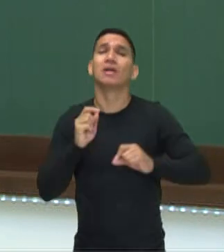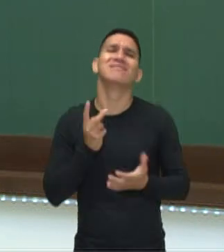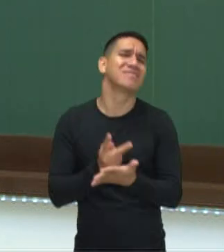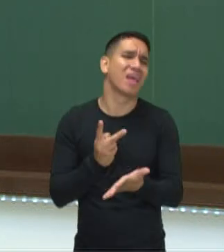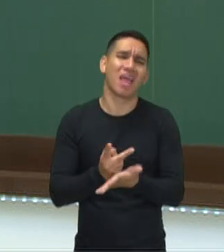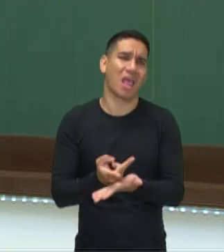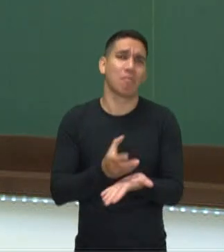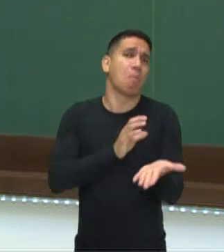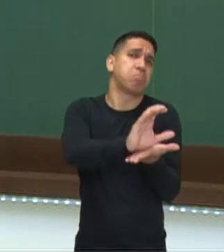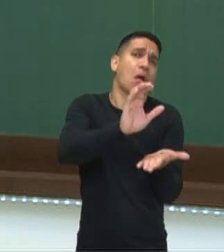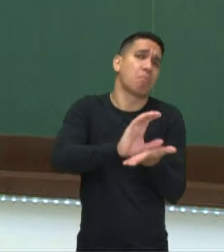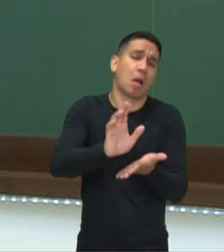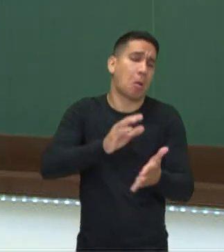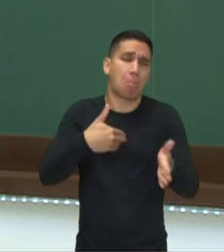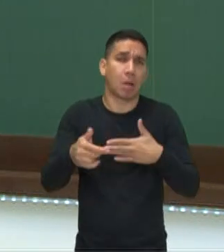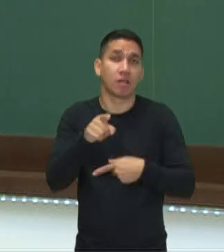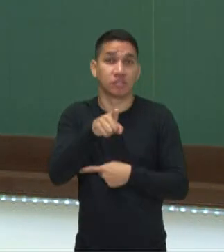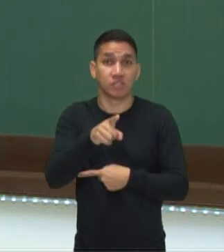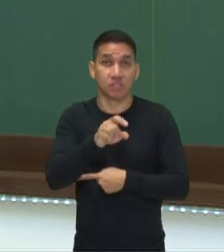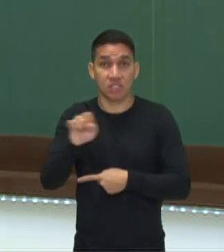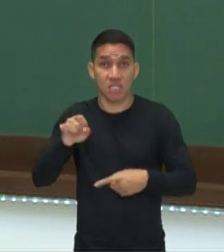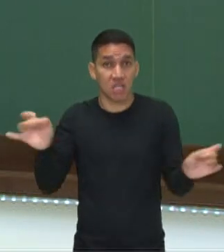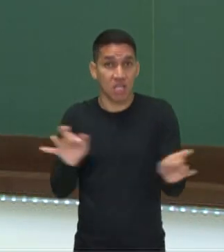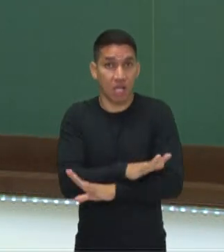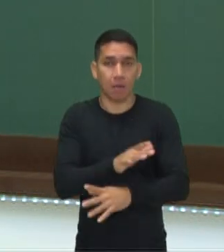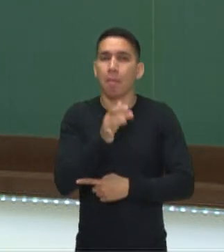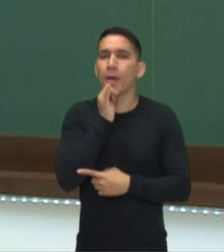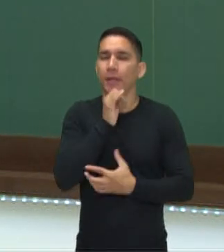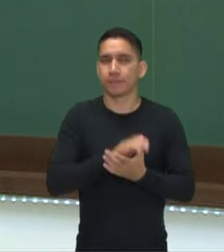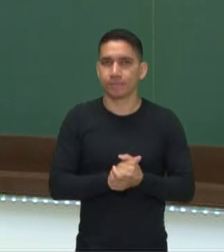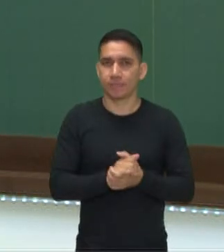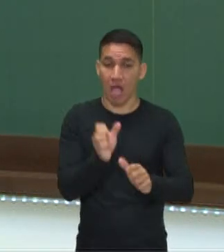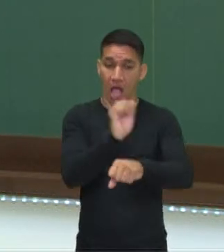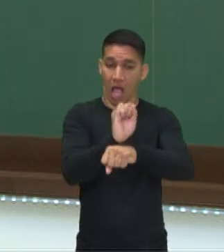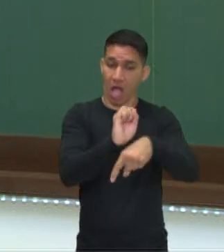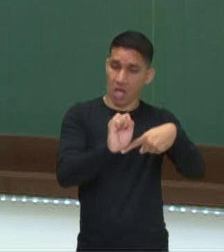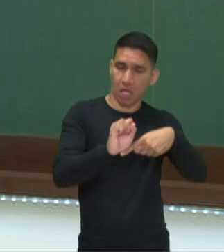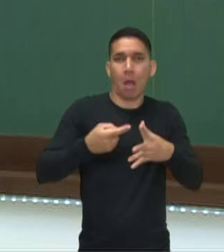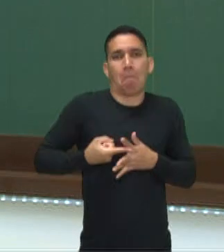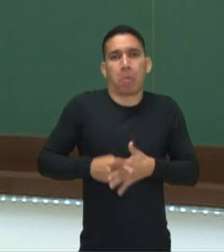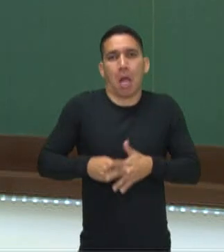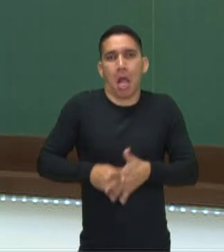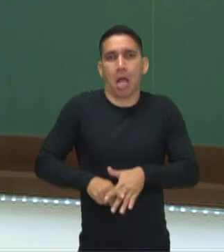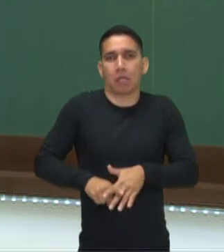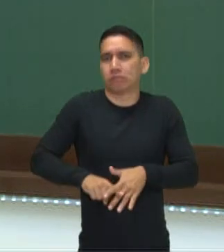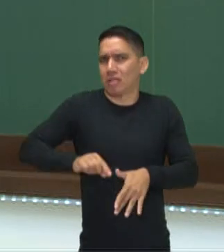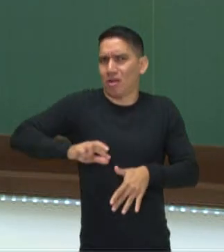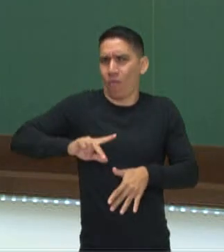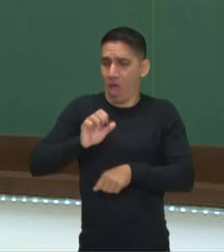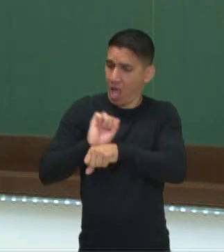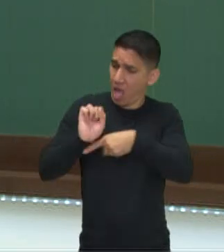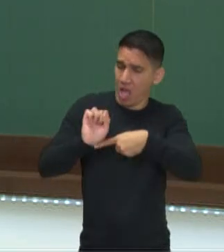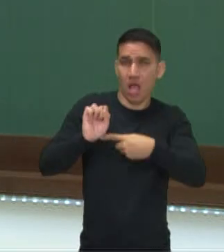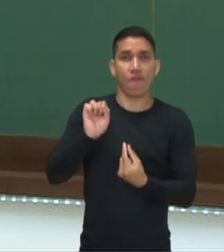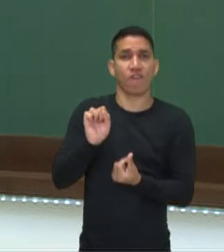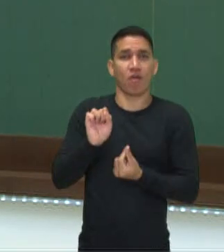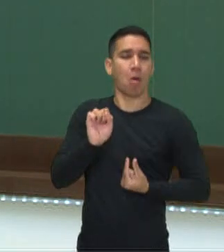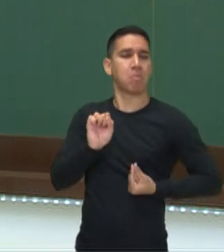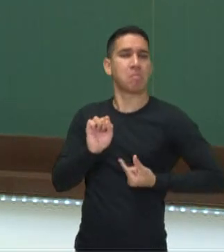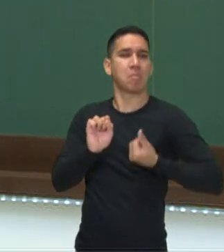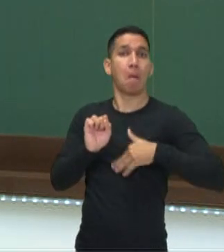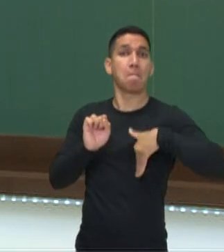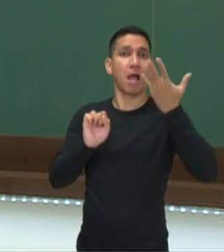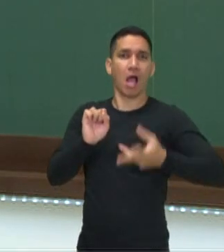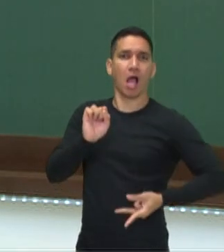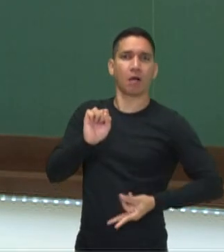passivos, mesmo que você quite. Por exemplo, como o conserto do carro. Isso não vai fazer aumentar o valor do carro, então ele sempre